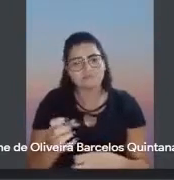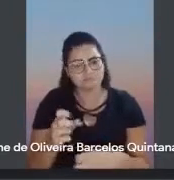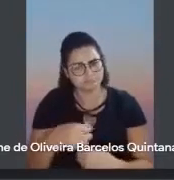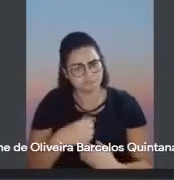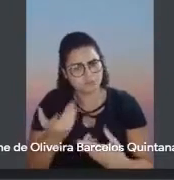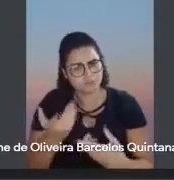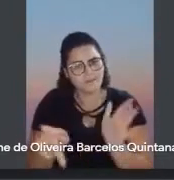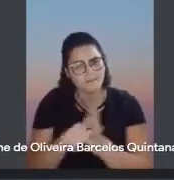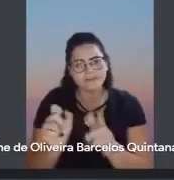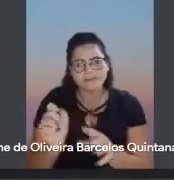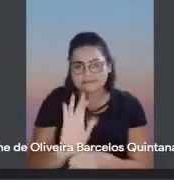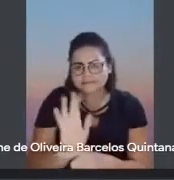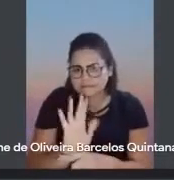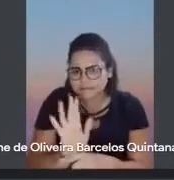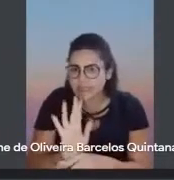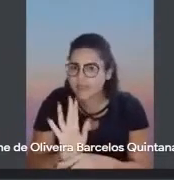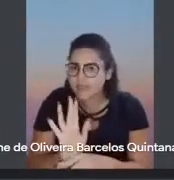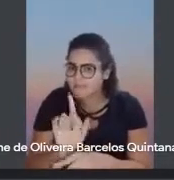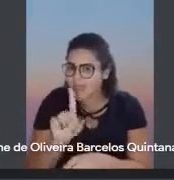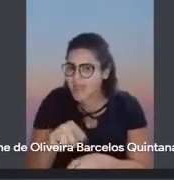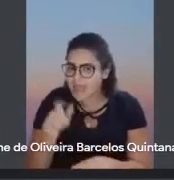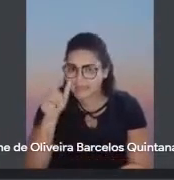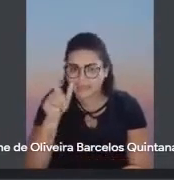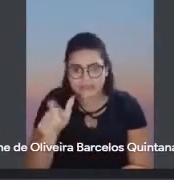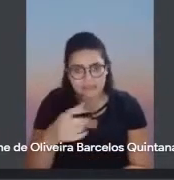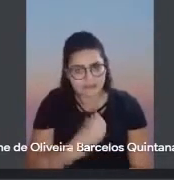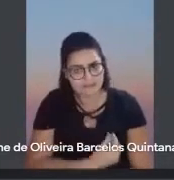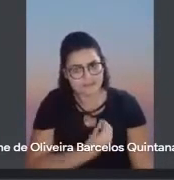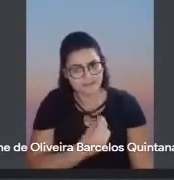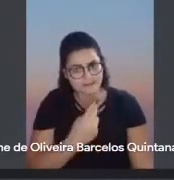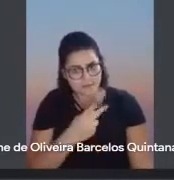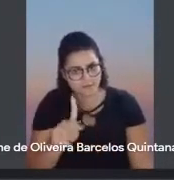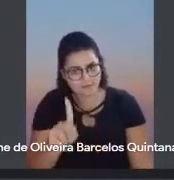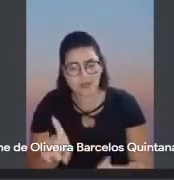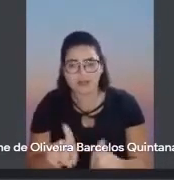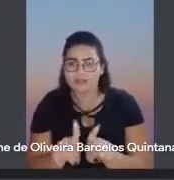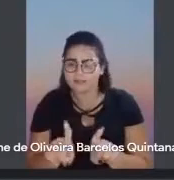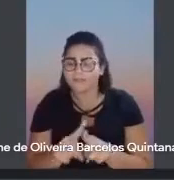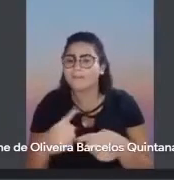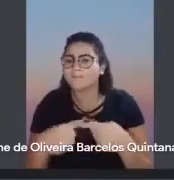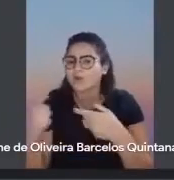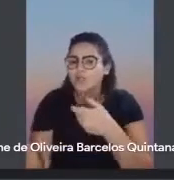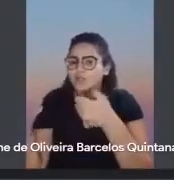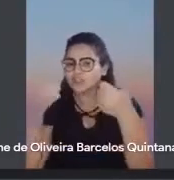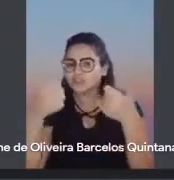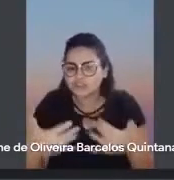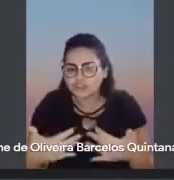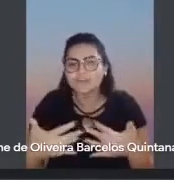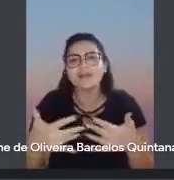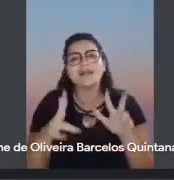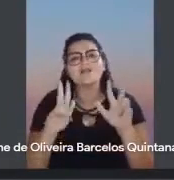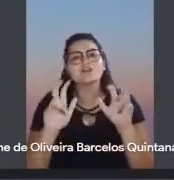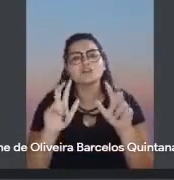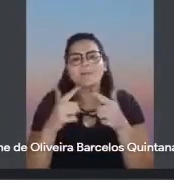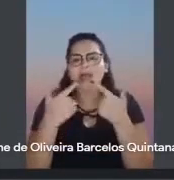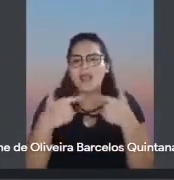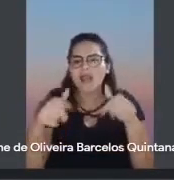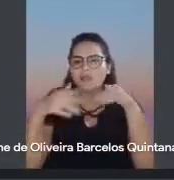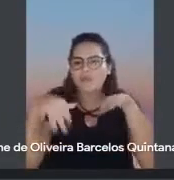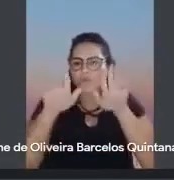que era muito interessante a participação dela, porque ela falava muito, assim, dessa linguagem